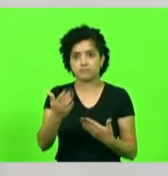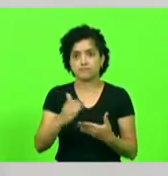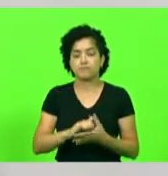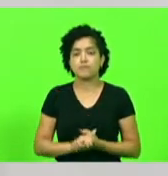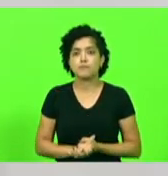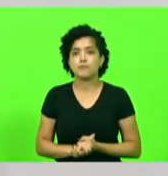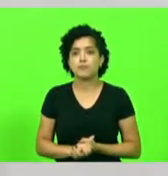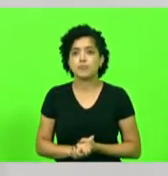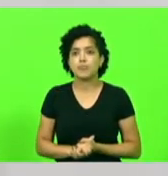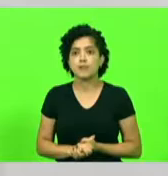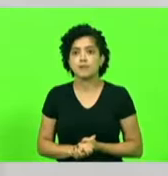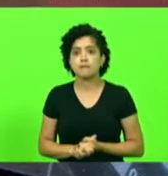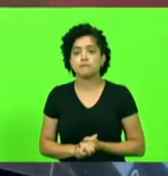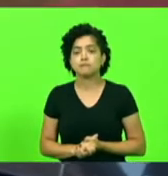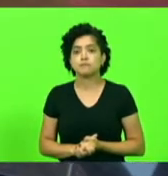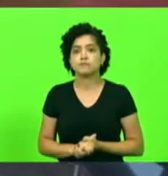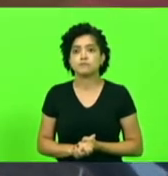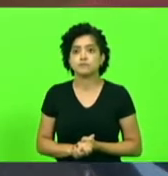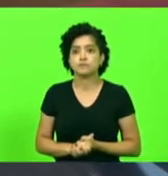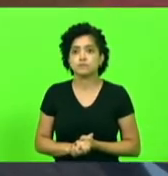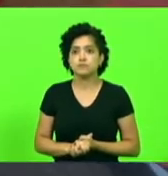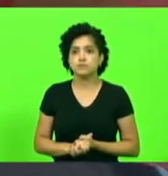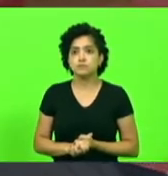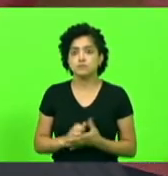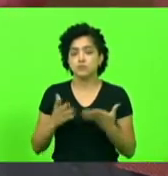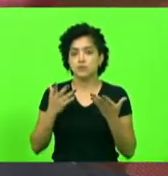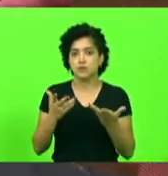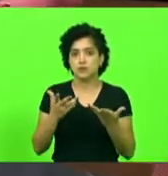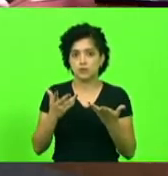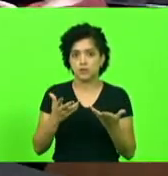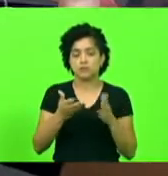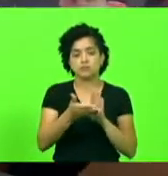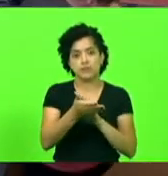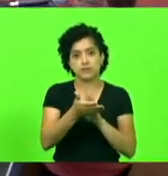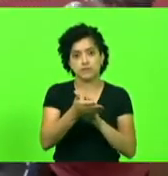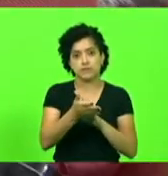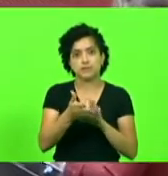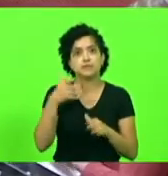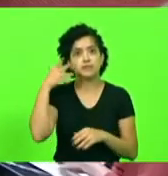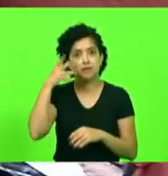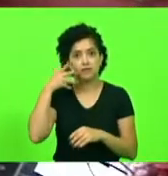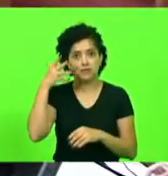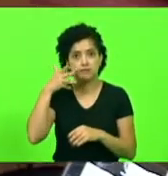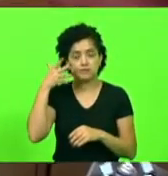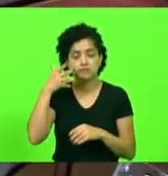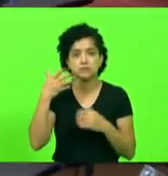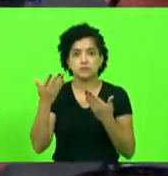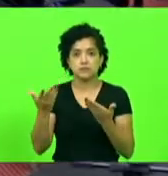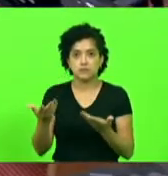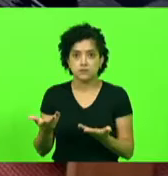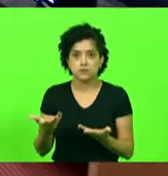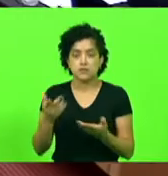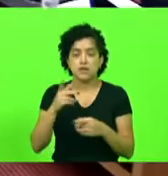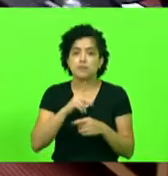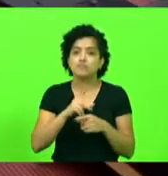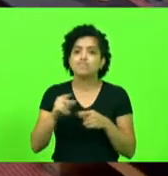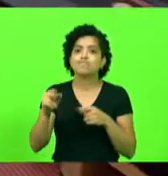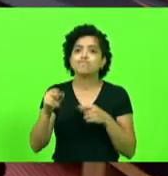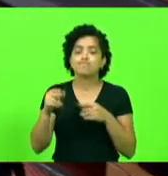deputada? Sim, Ismael. Eu quero me congratular com a vossa senhoria por essa conquista